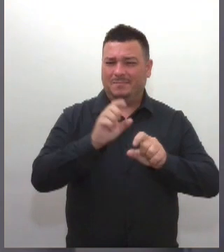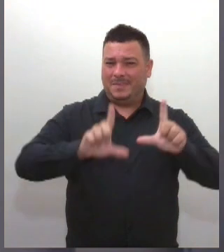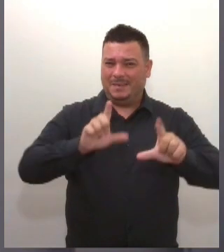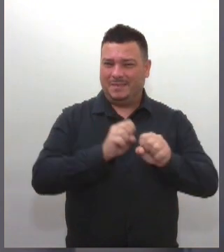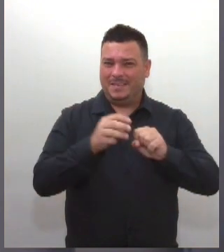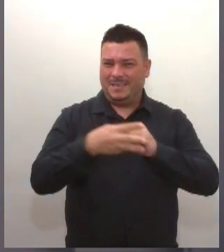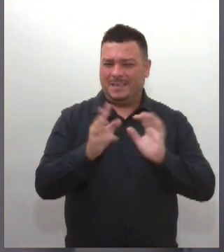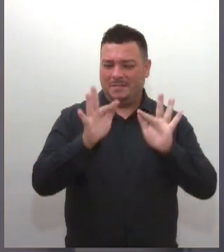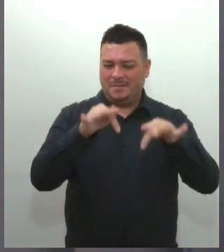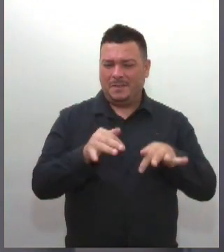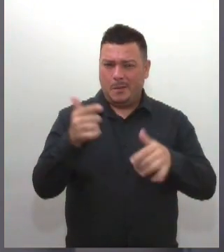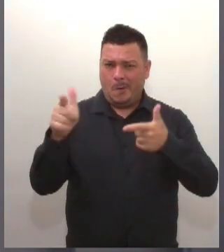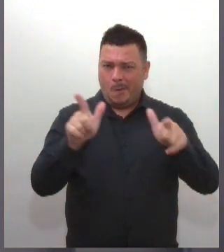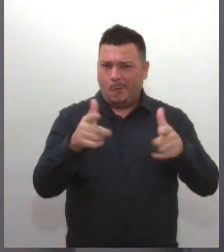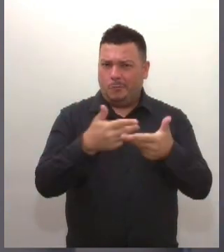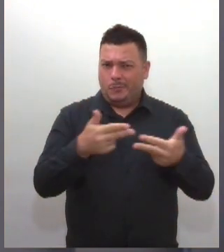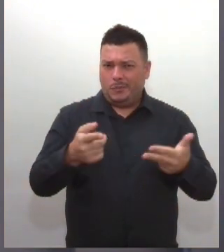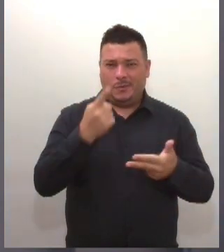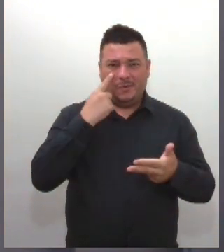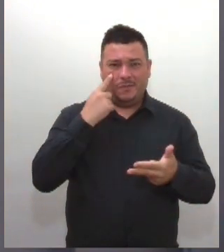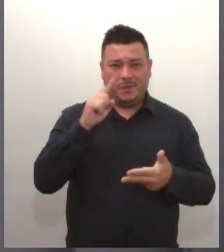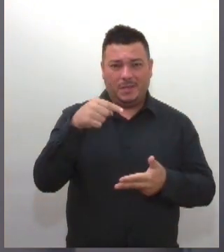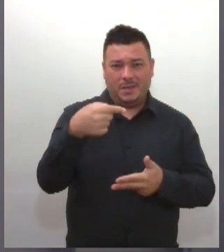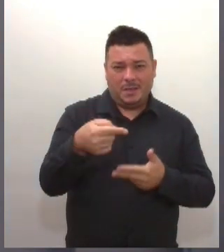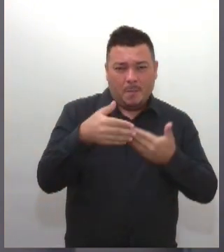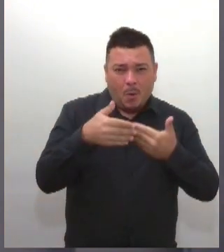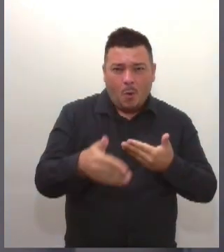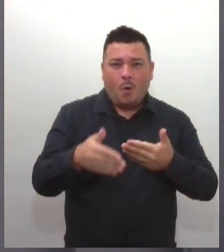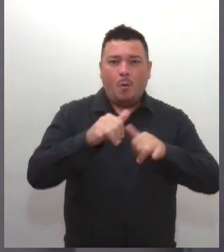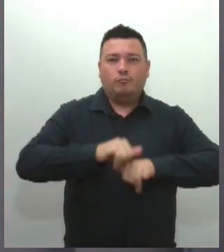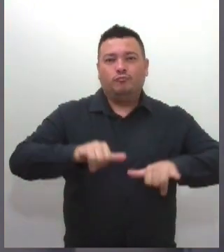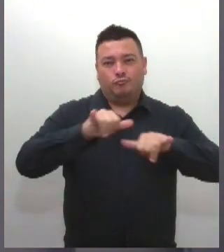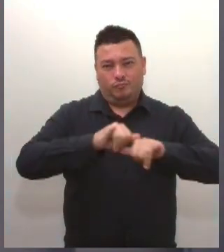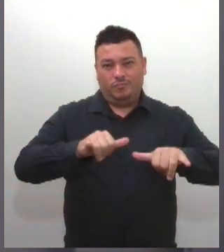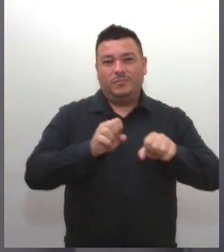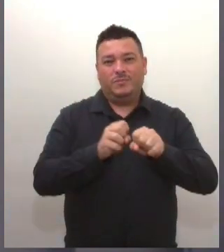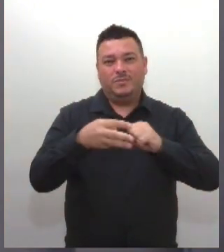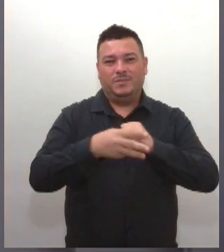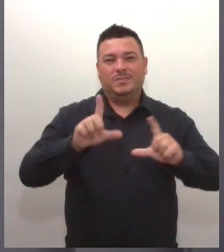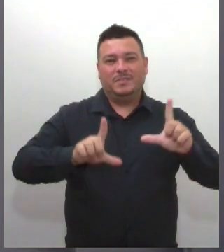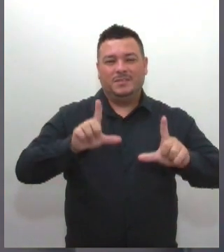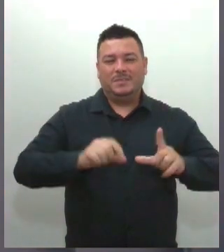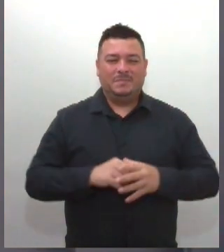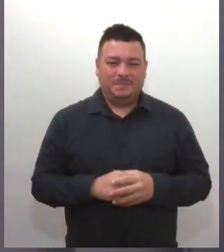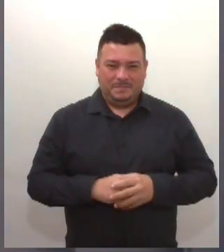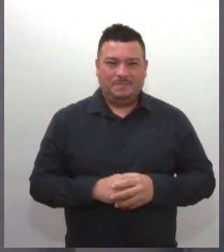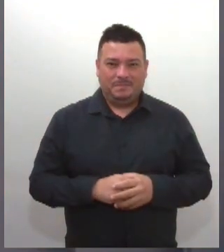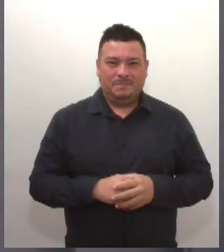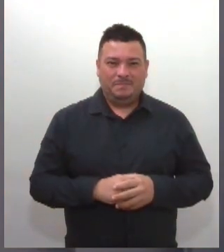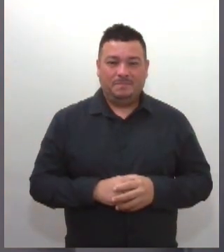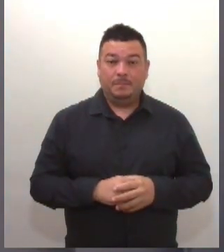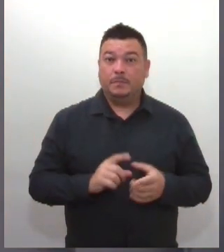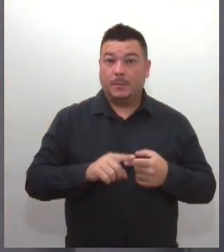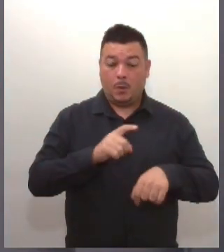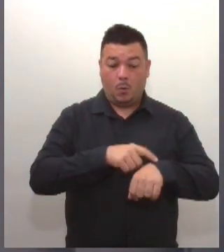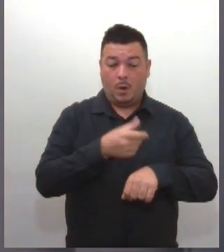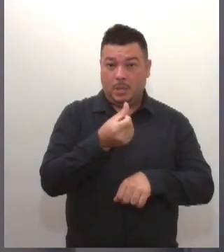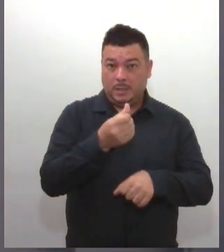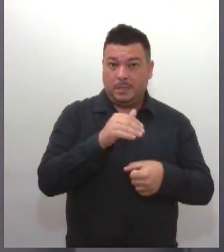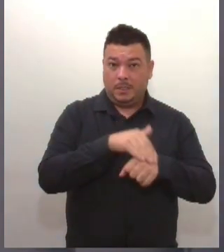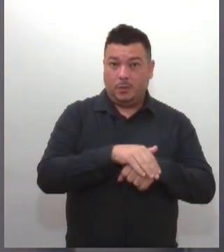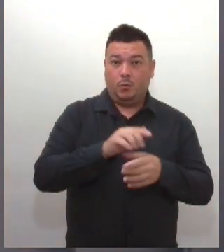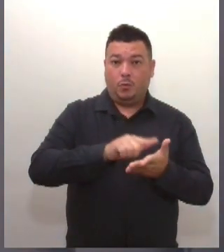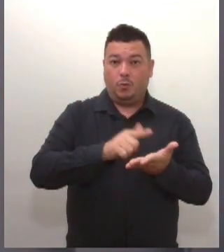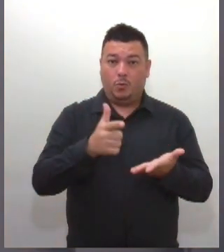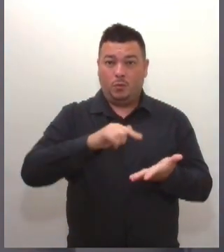Outras notícias você acompanha daqui a pouco no boletim da Agência de Notícias Alese e às 18 horas no Jornal